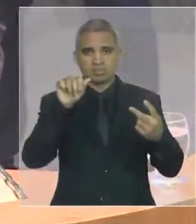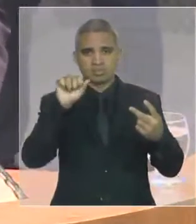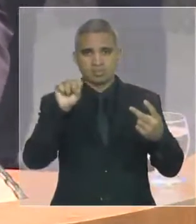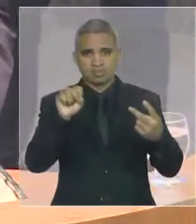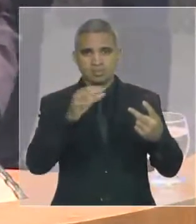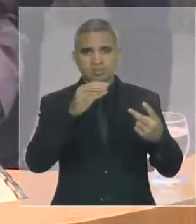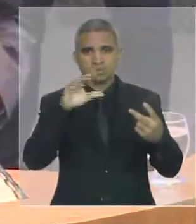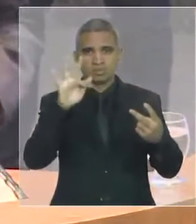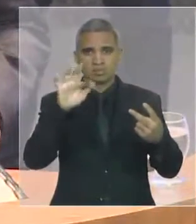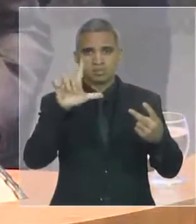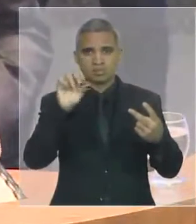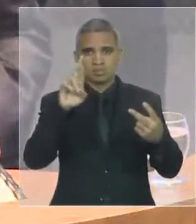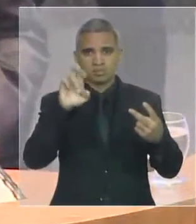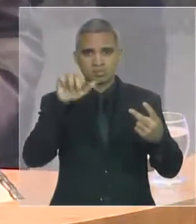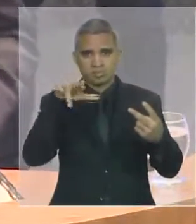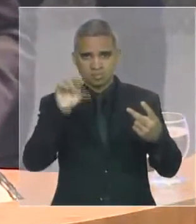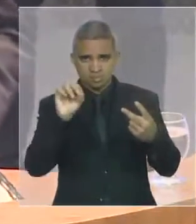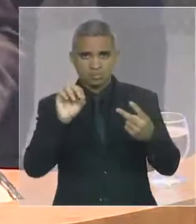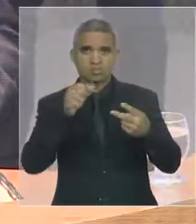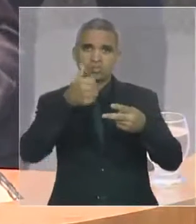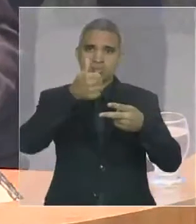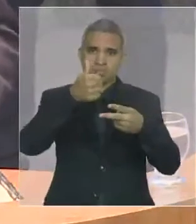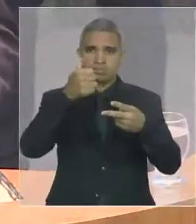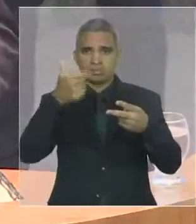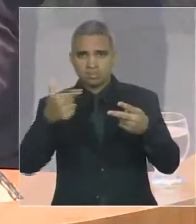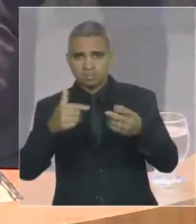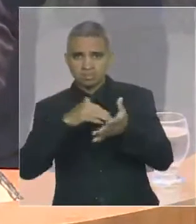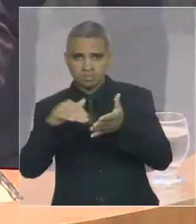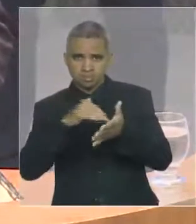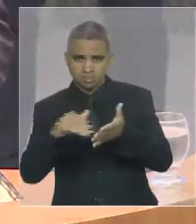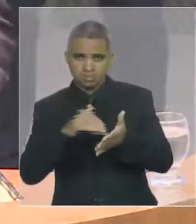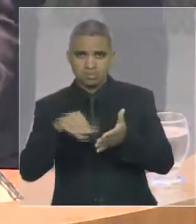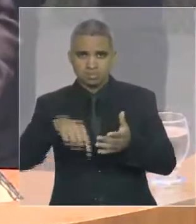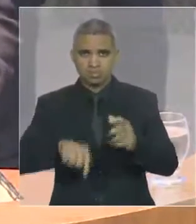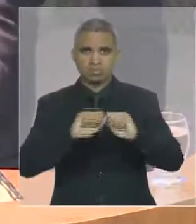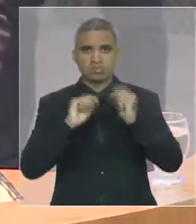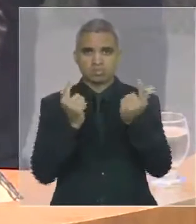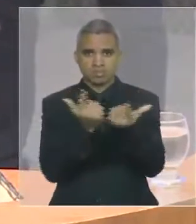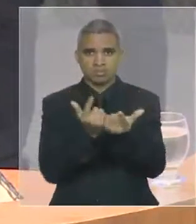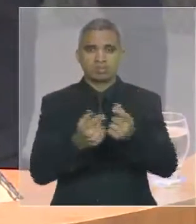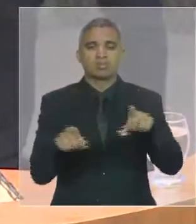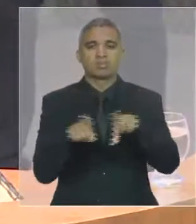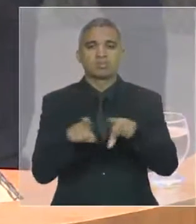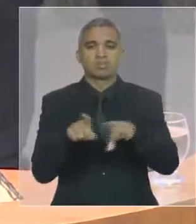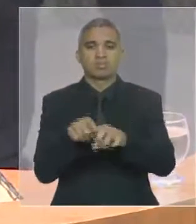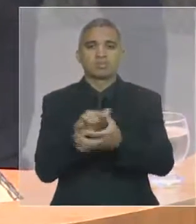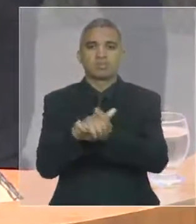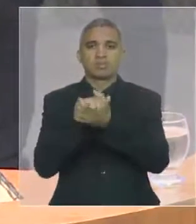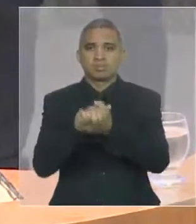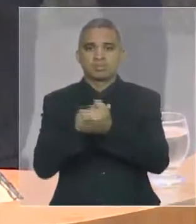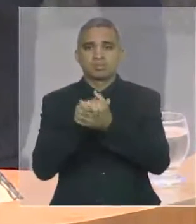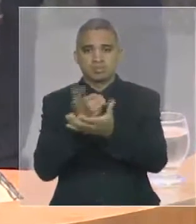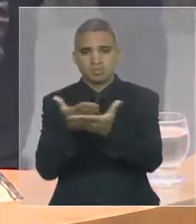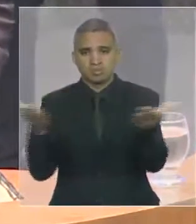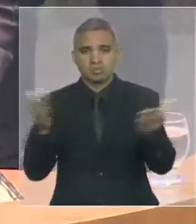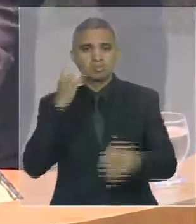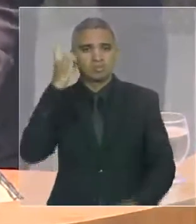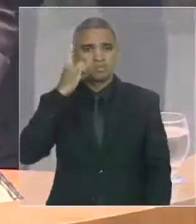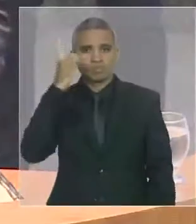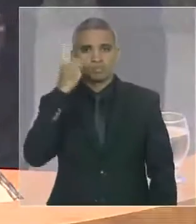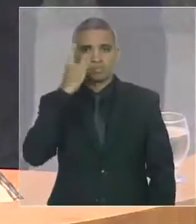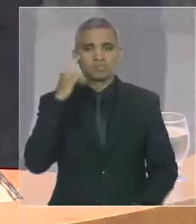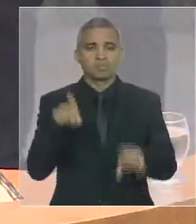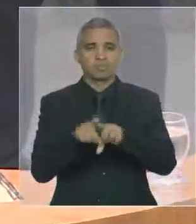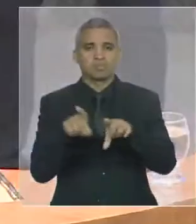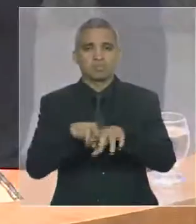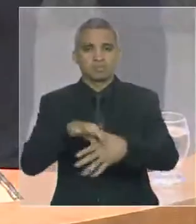déficit da casa. Saudar todos os parlamentares que aqui se encontram, muito especialmente ao excelentíssimo líder do governo, o